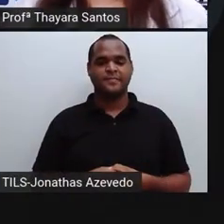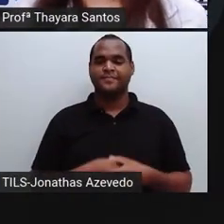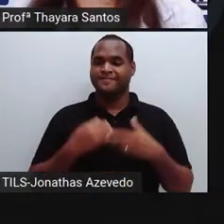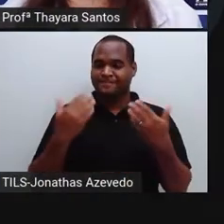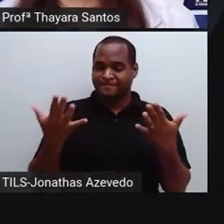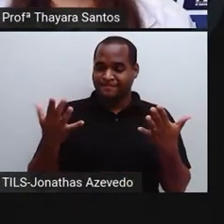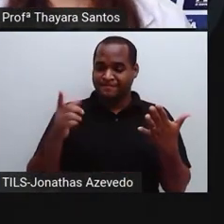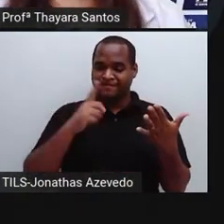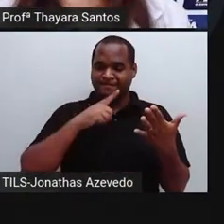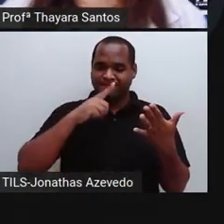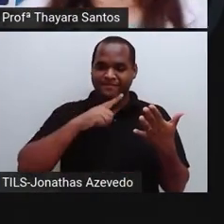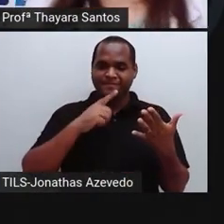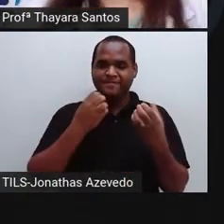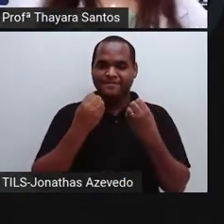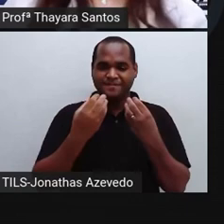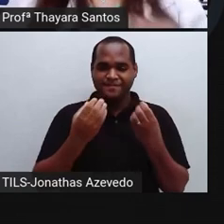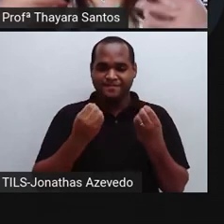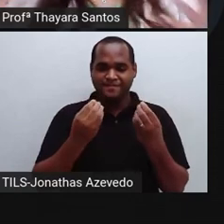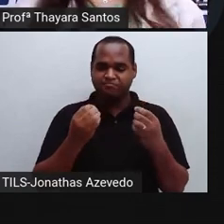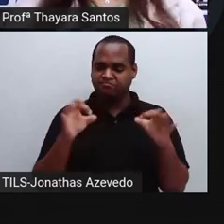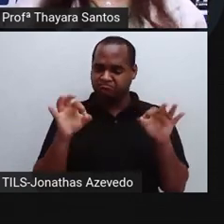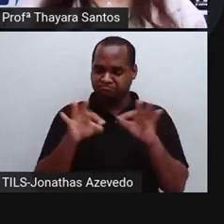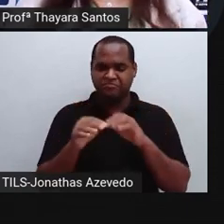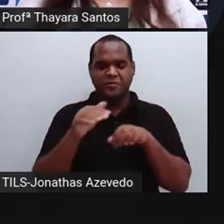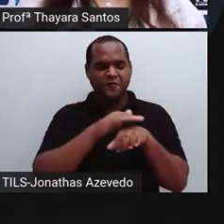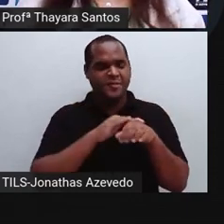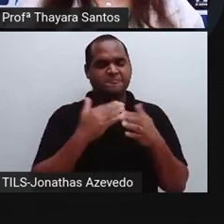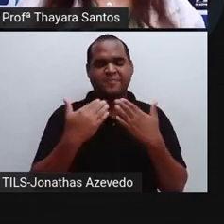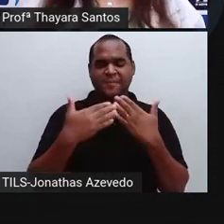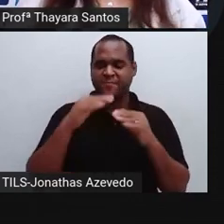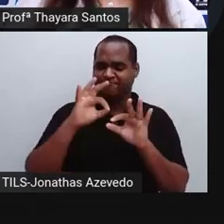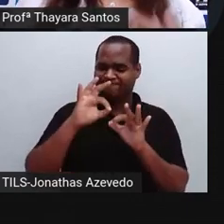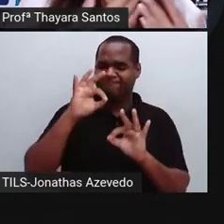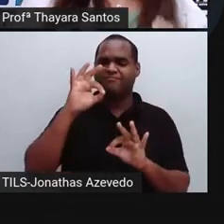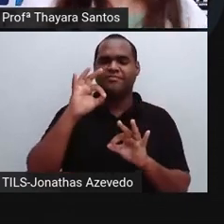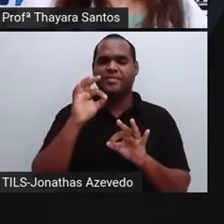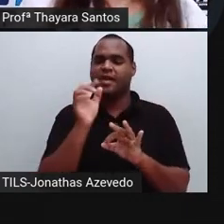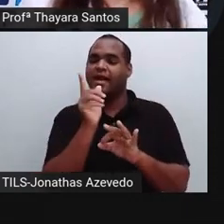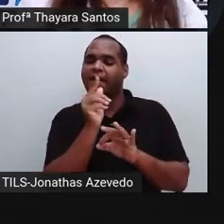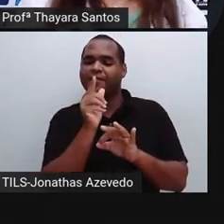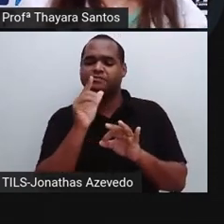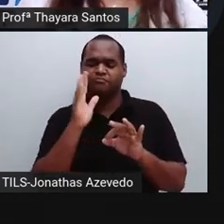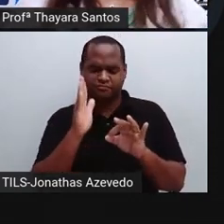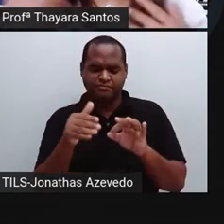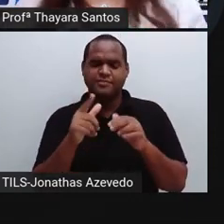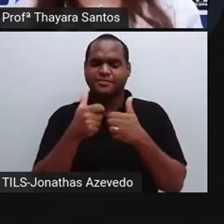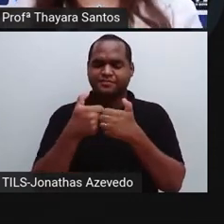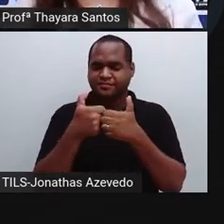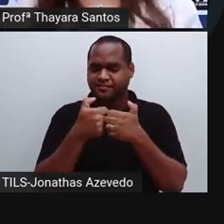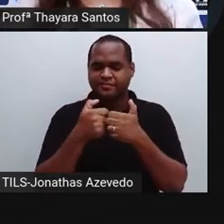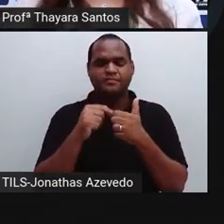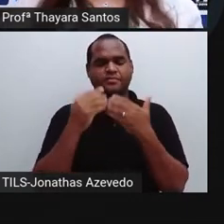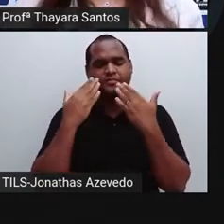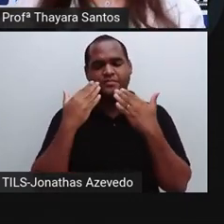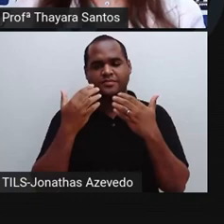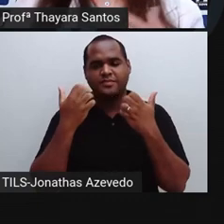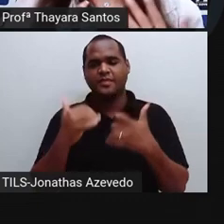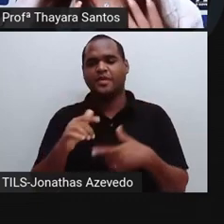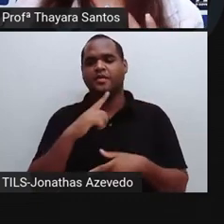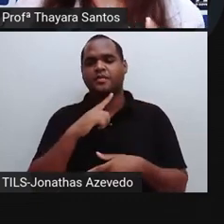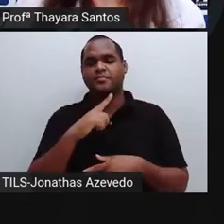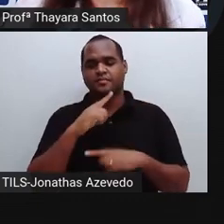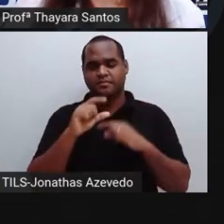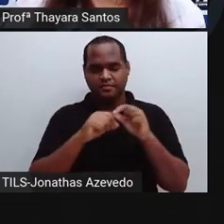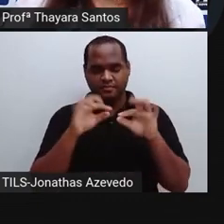Então, gente, agora que a gente já conversou bastante sobre água, que a gente já fez o nosso joguinho, já mostrou o simulador, a